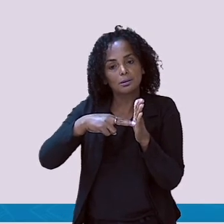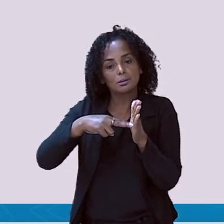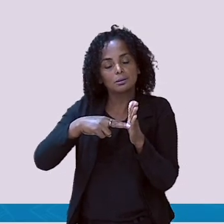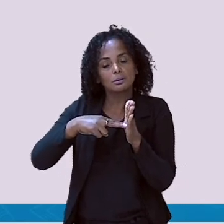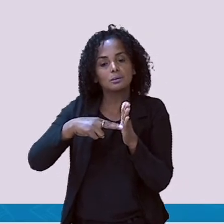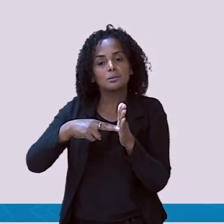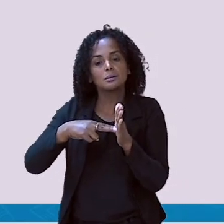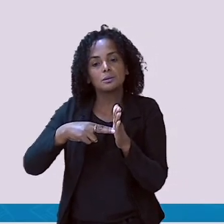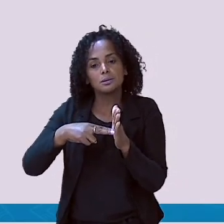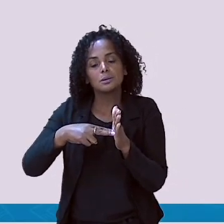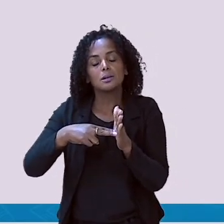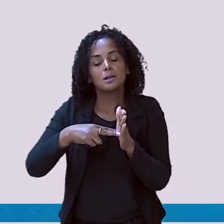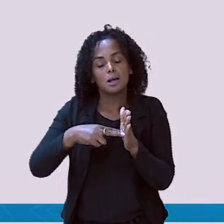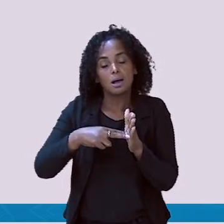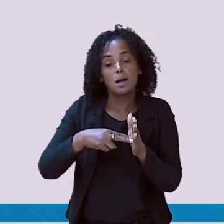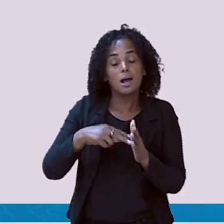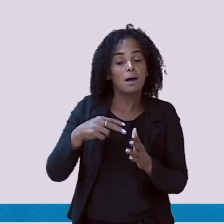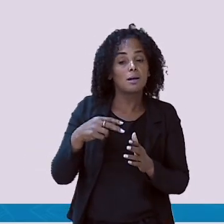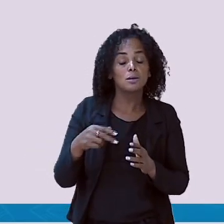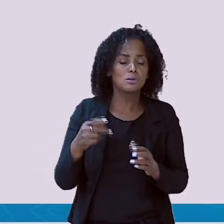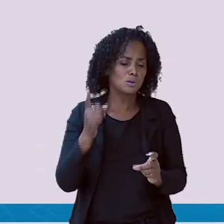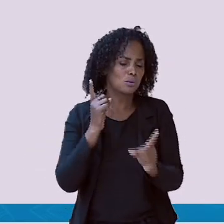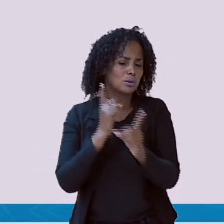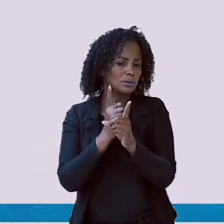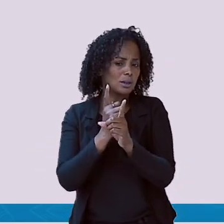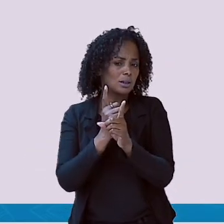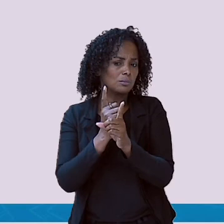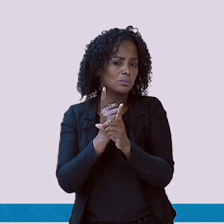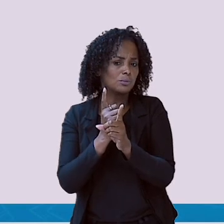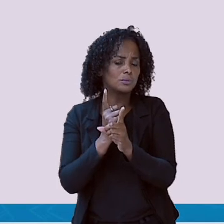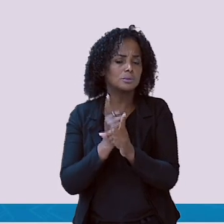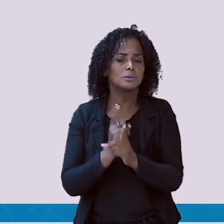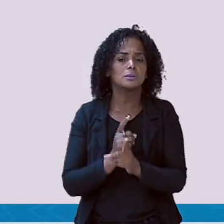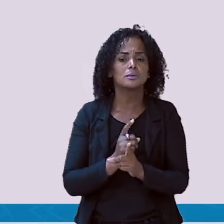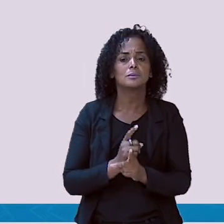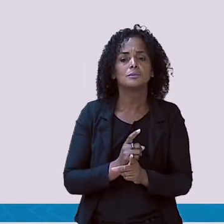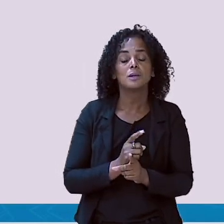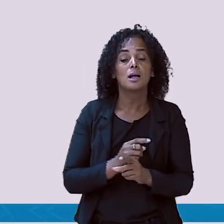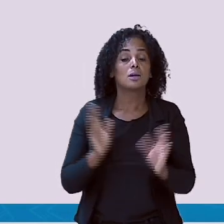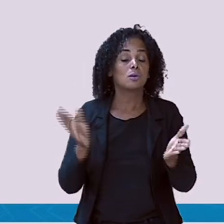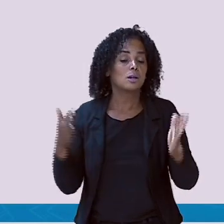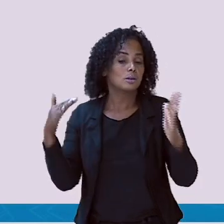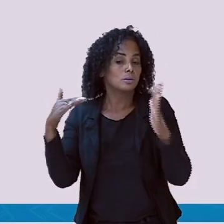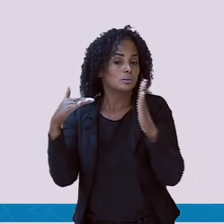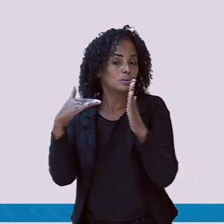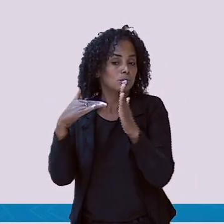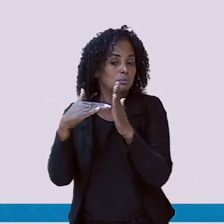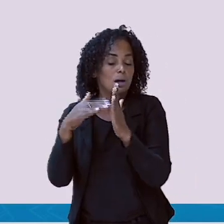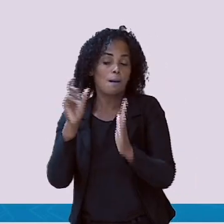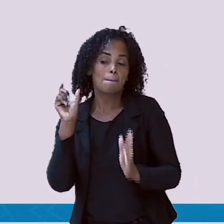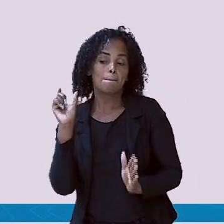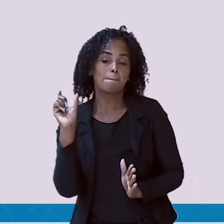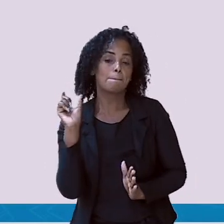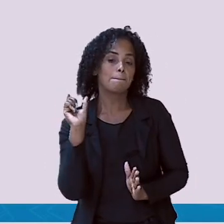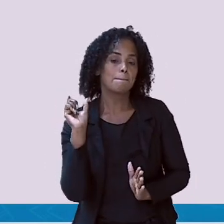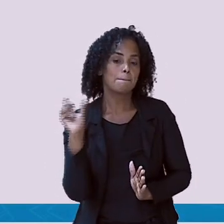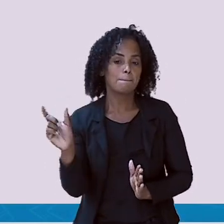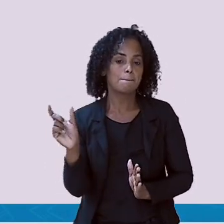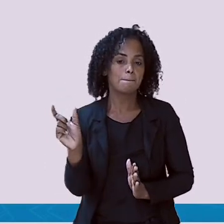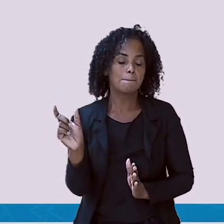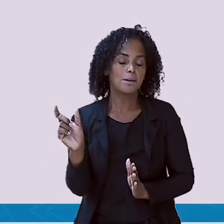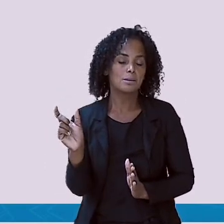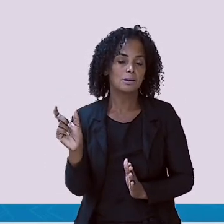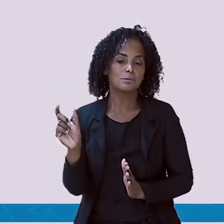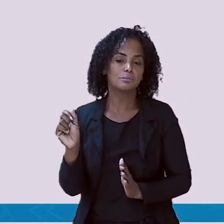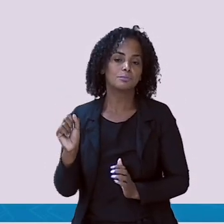primeira delas tem a letra D. Vamos para a nossa última palavra? Já está encerrando, acabando a nossa